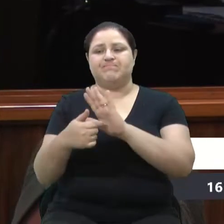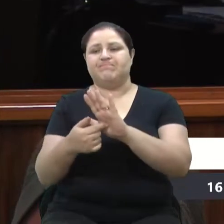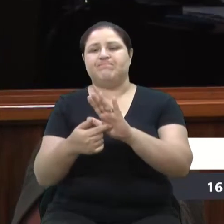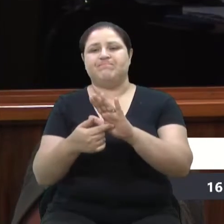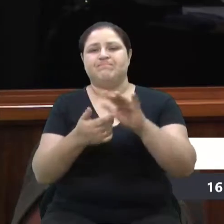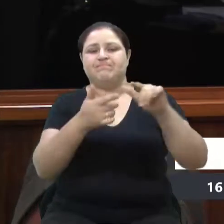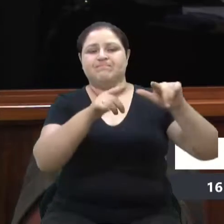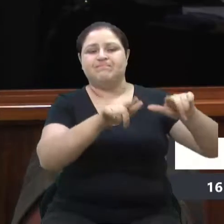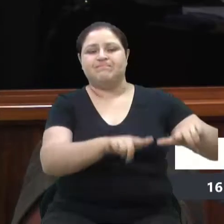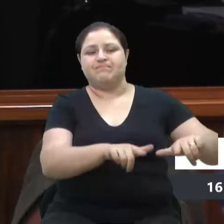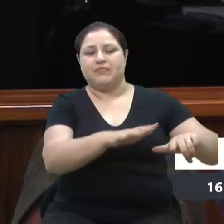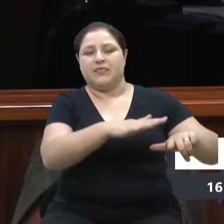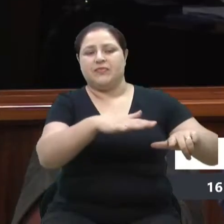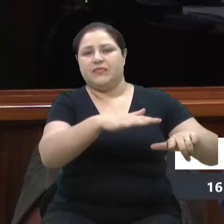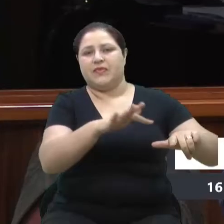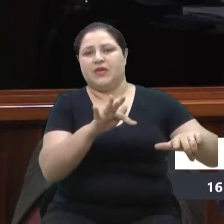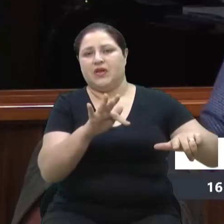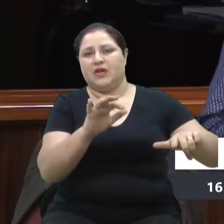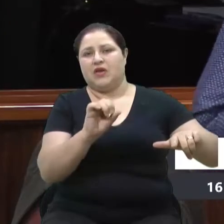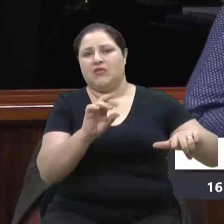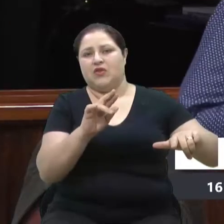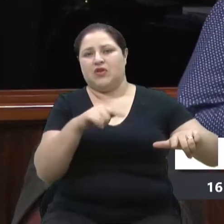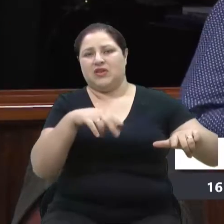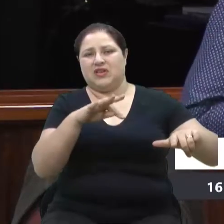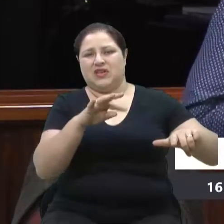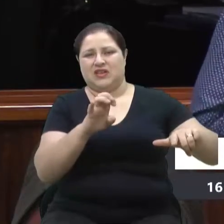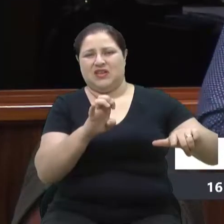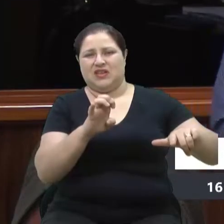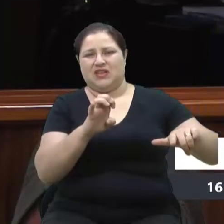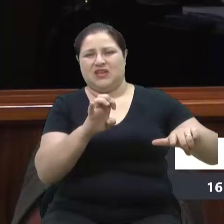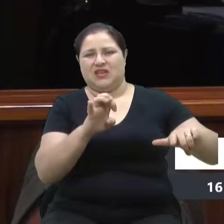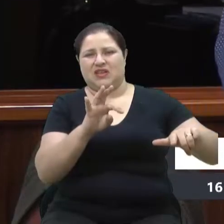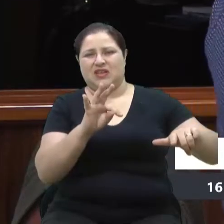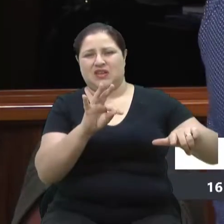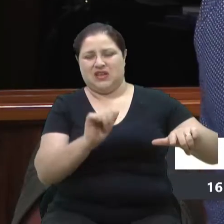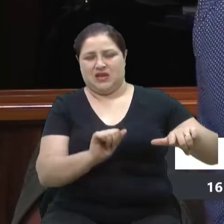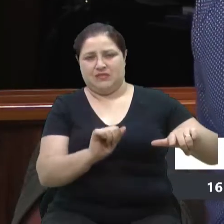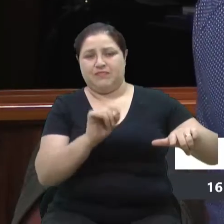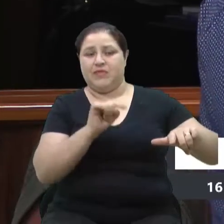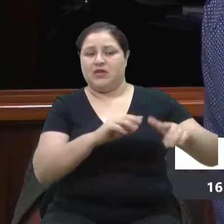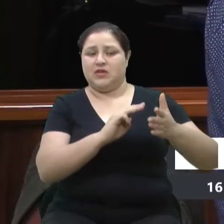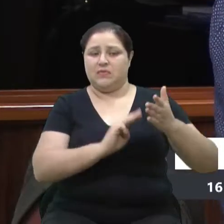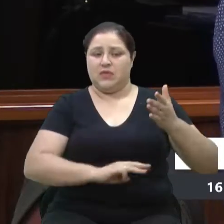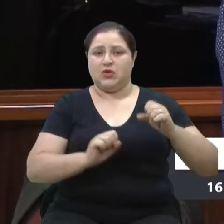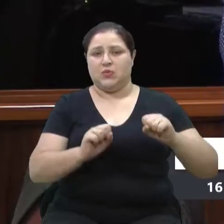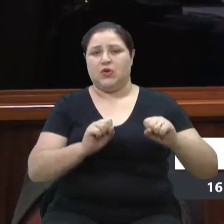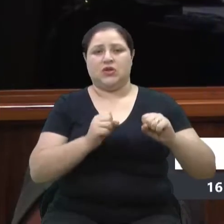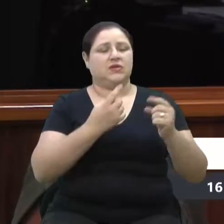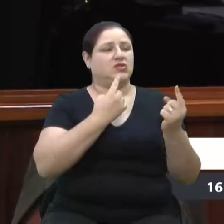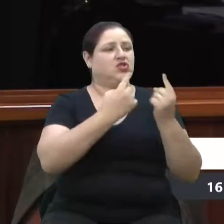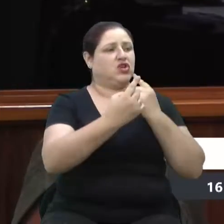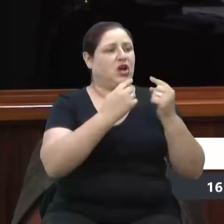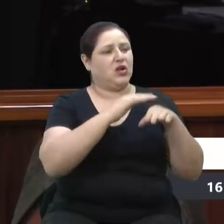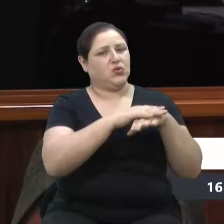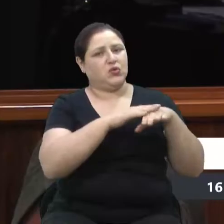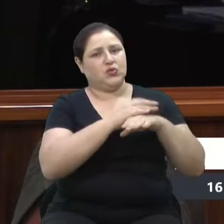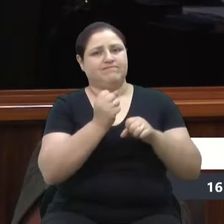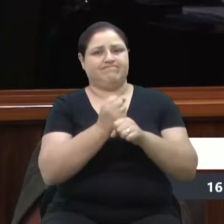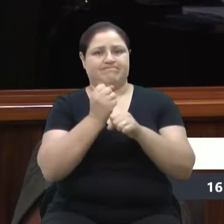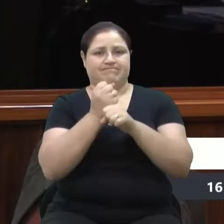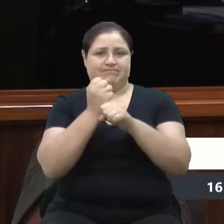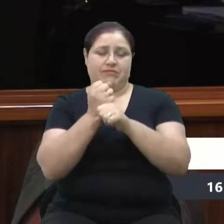de Forqueta. Bom, esse método pode ser com diálogo e construção, e logicamente